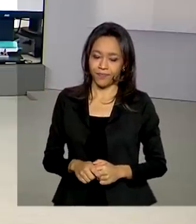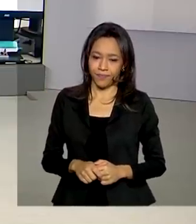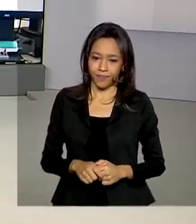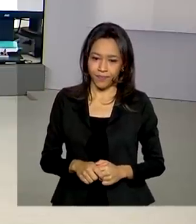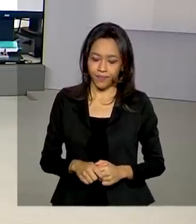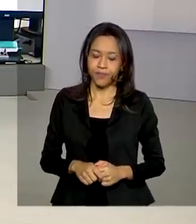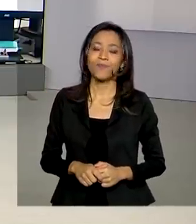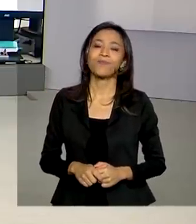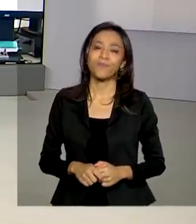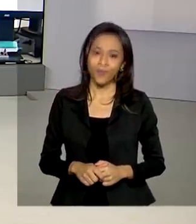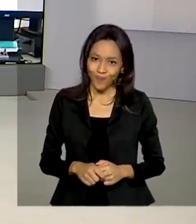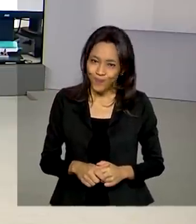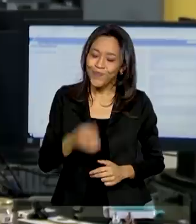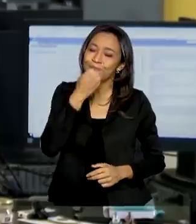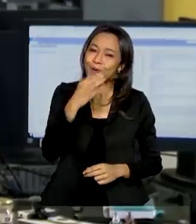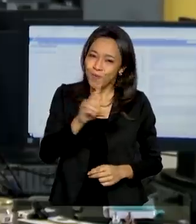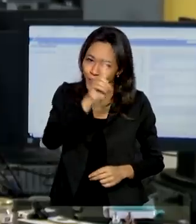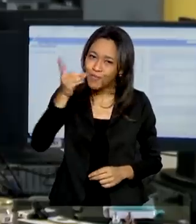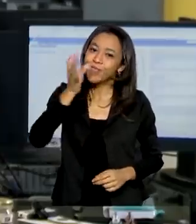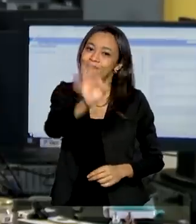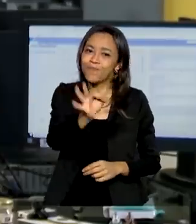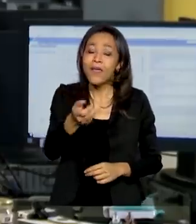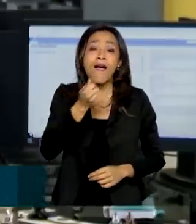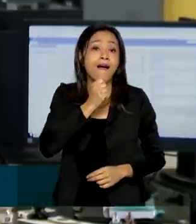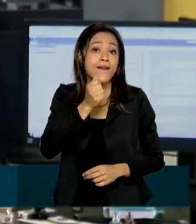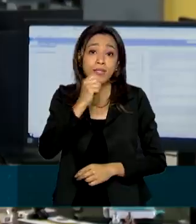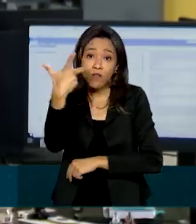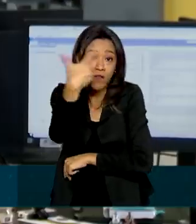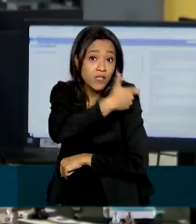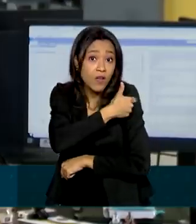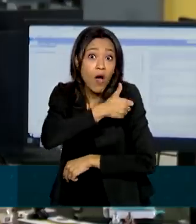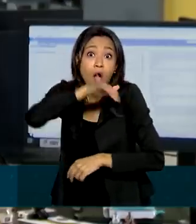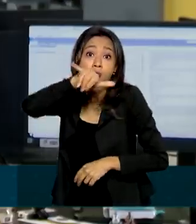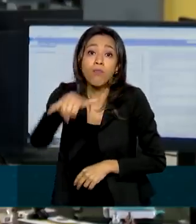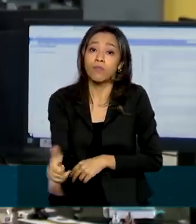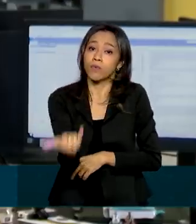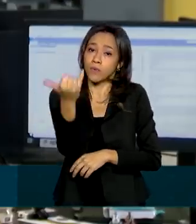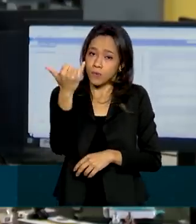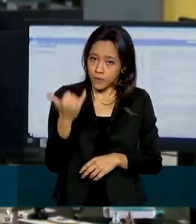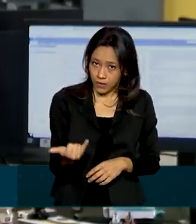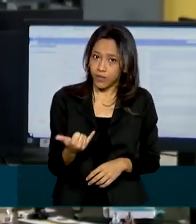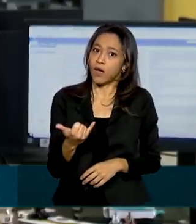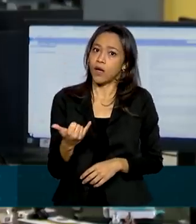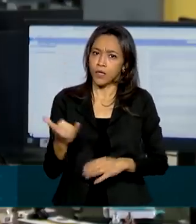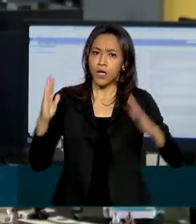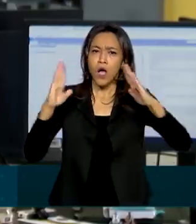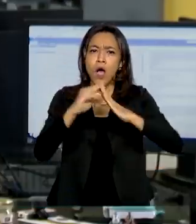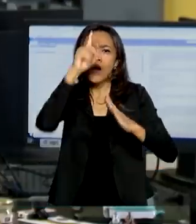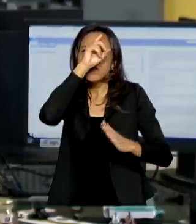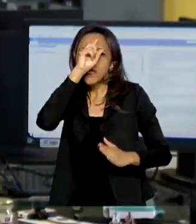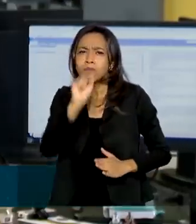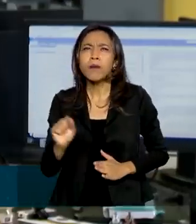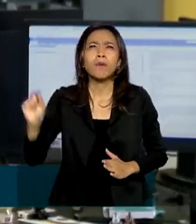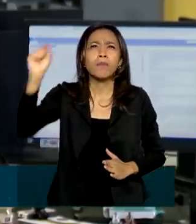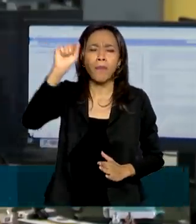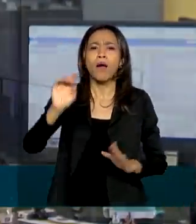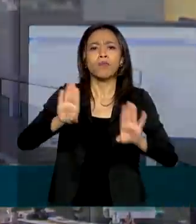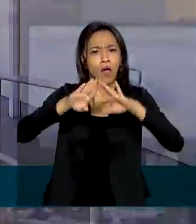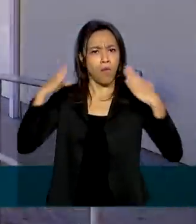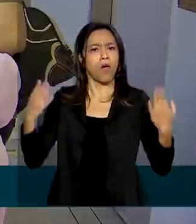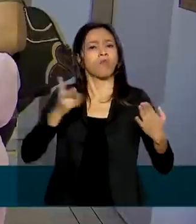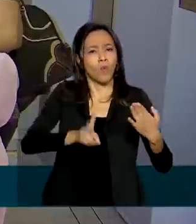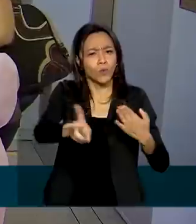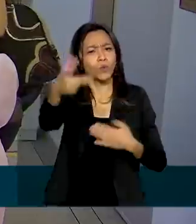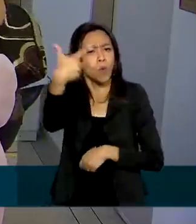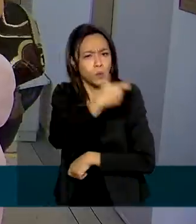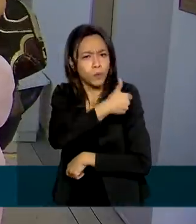Bom dia, Ana. Isso mesmo, quem ainda não vacinou, essa é uma oportunidade. Os postos de saúde vão continuar aplicando as doses